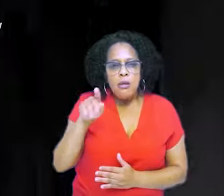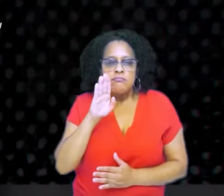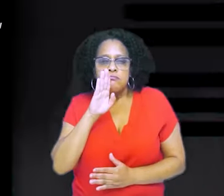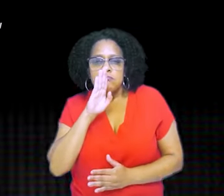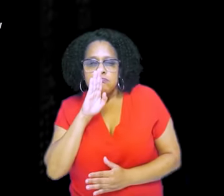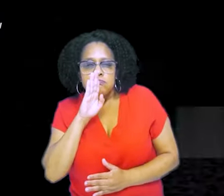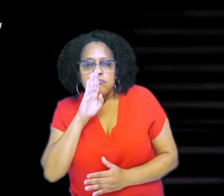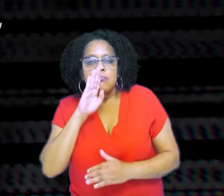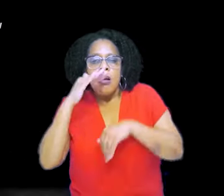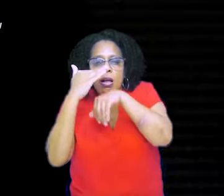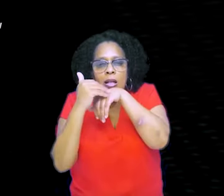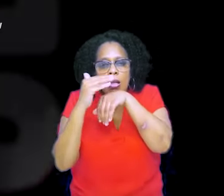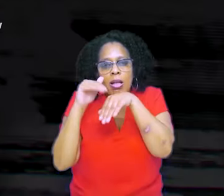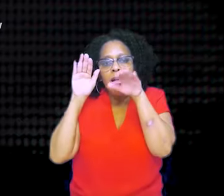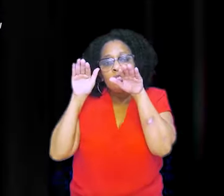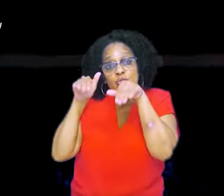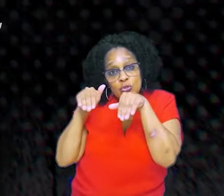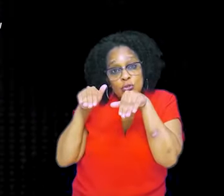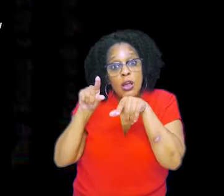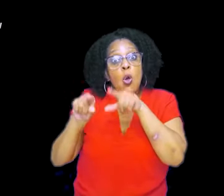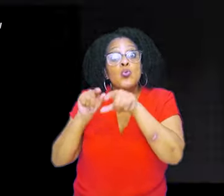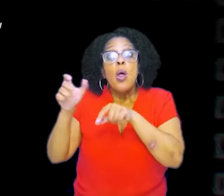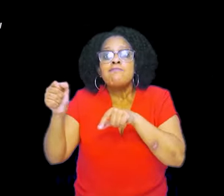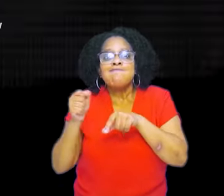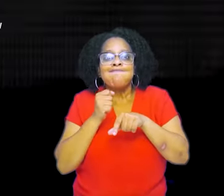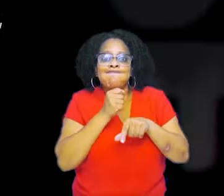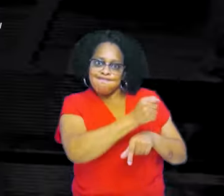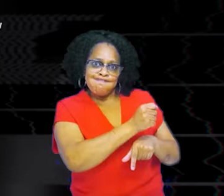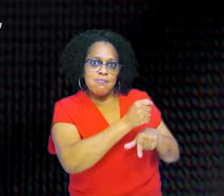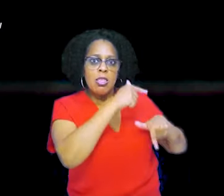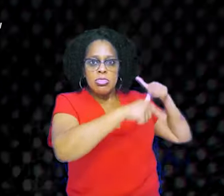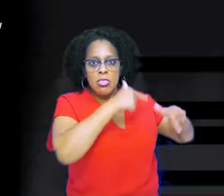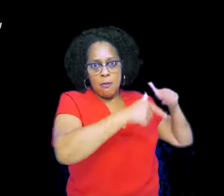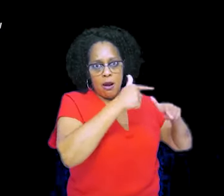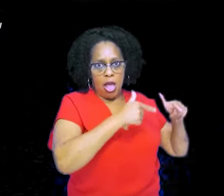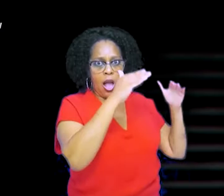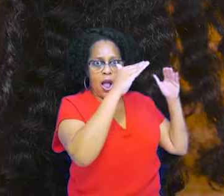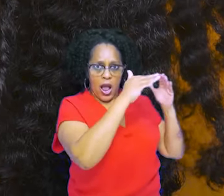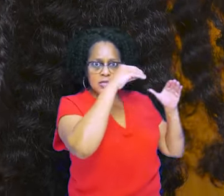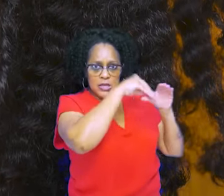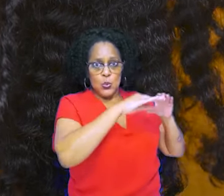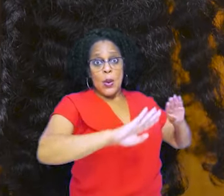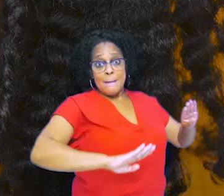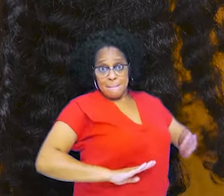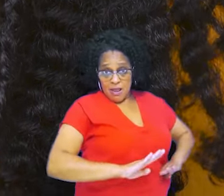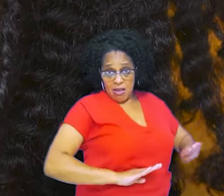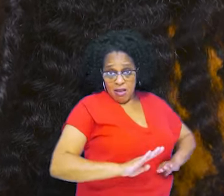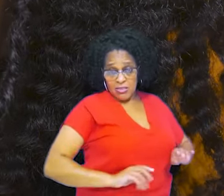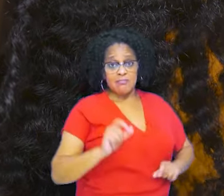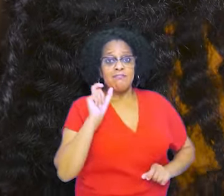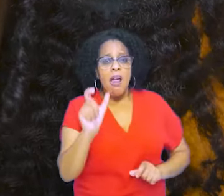mulheres negras escravizadas que trabalhavam dentro da casa e, portanto, domesticadas. Tais palavras,